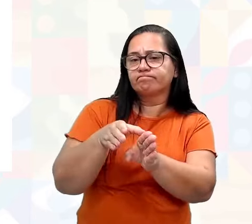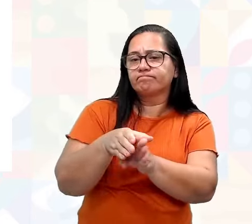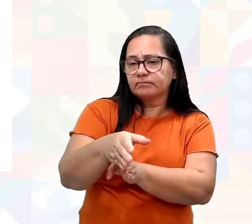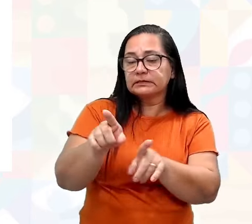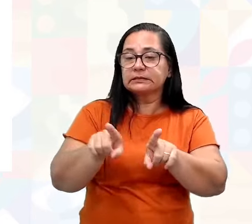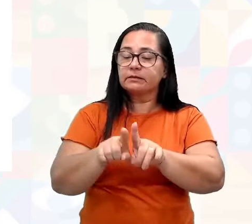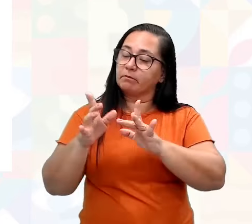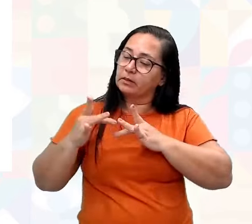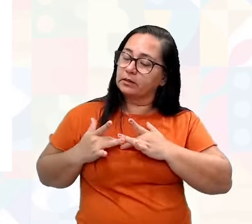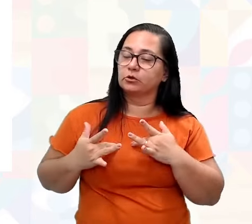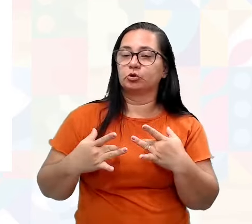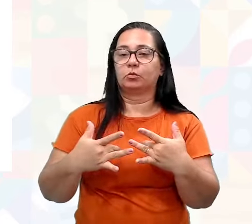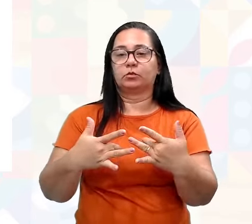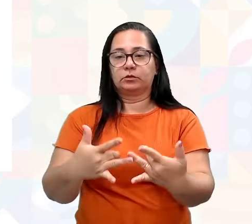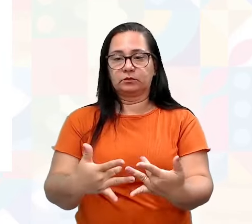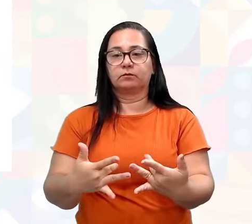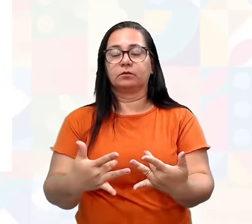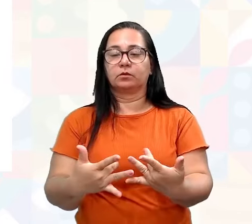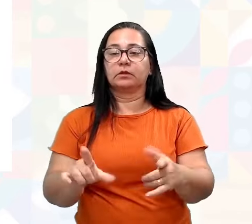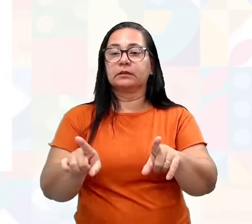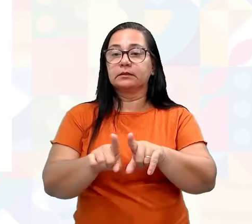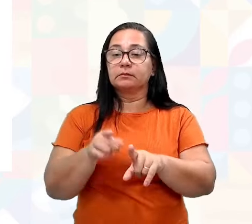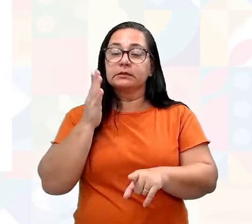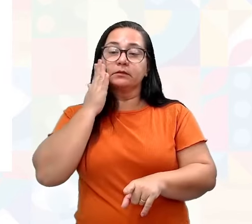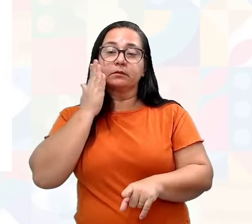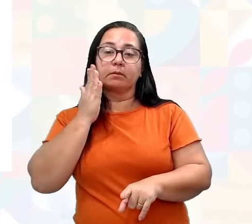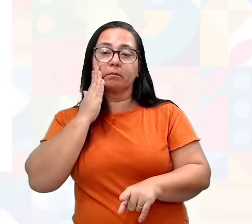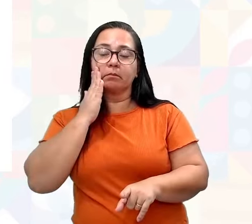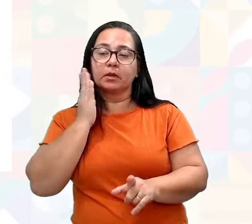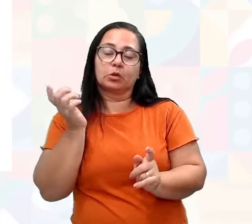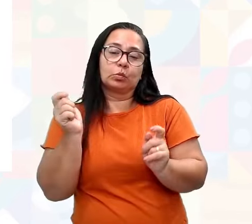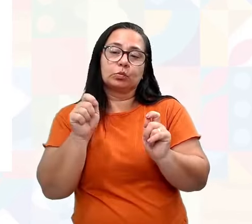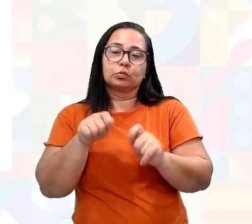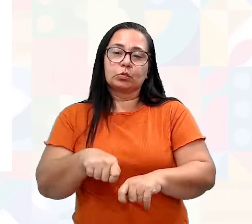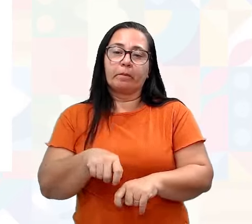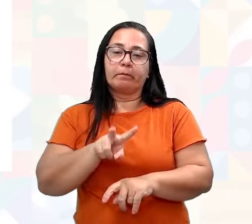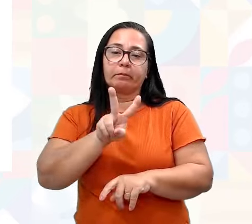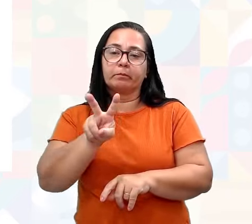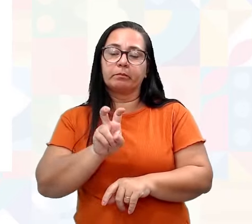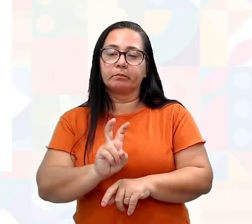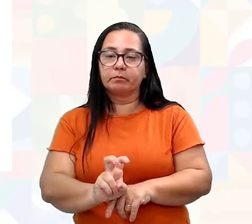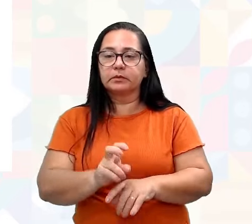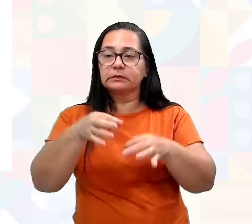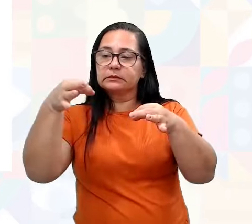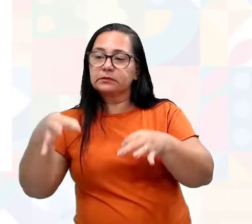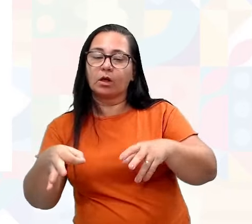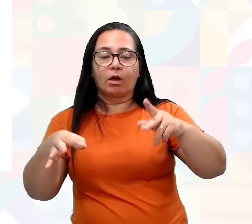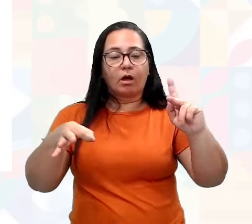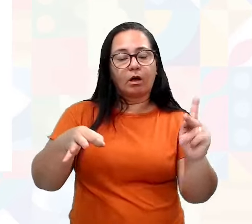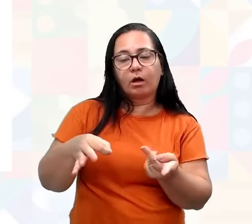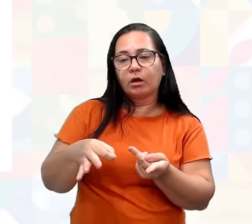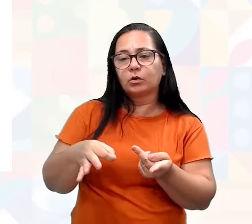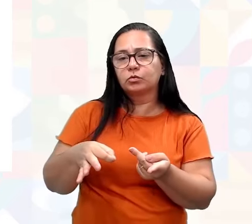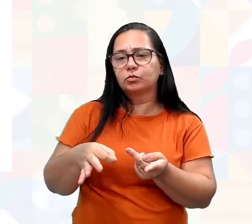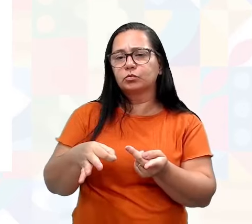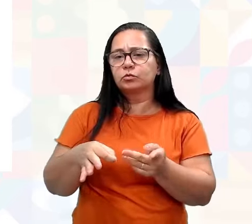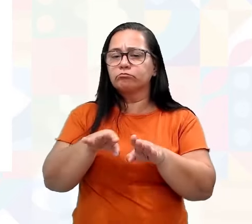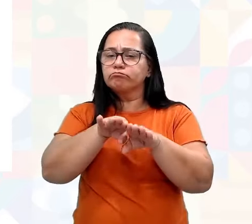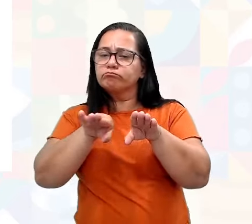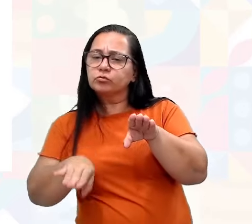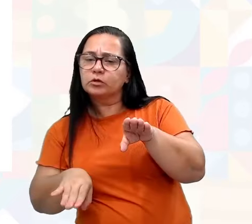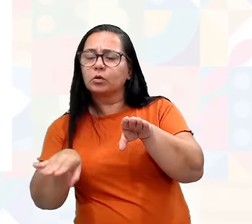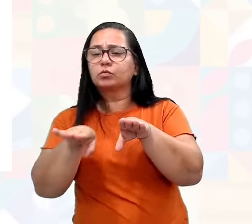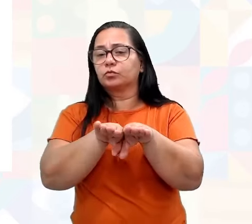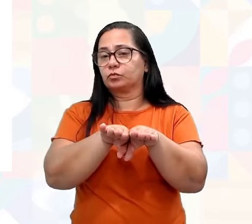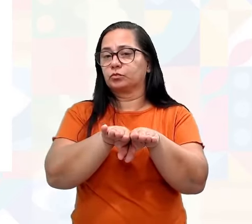estar sempre disponível. Definindo o que a gente pode dizer sobre definir o que é certo, o que é errado, o que é injusto e o que é